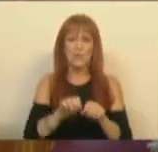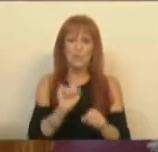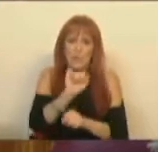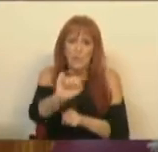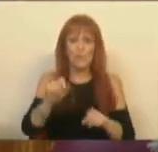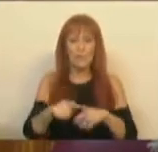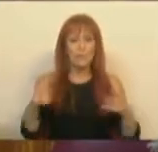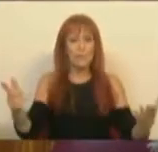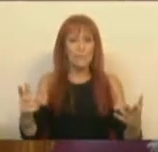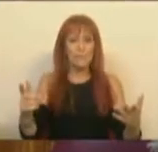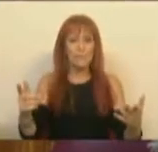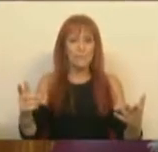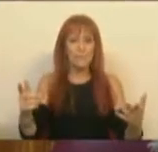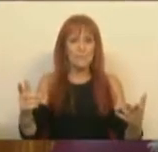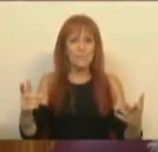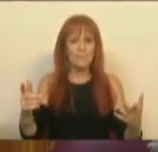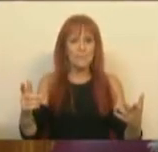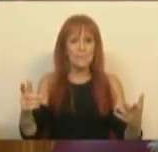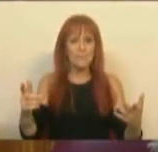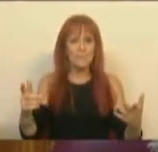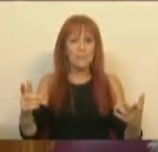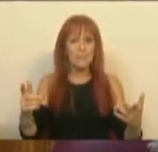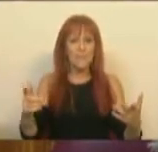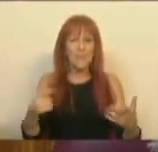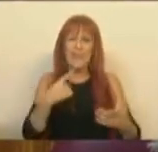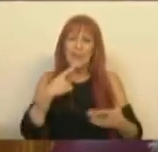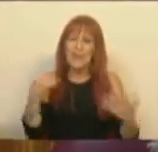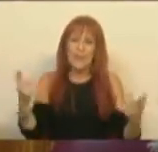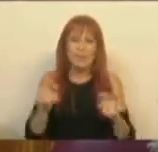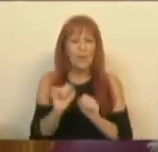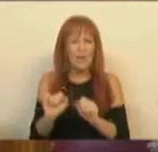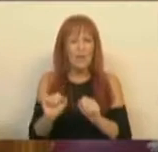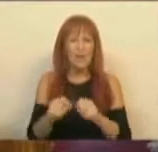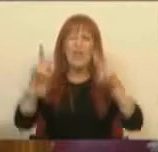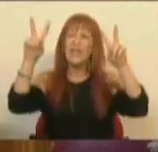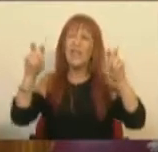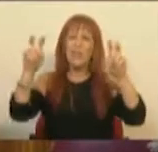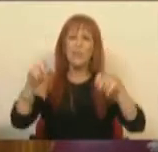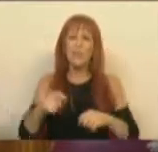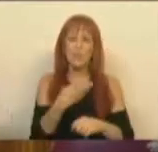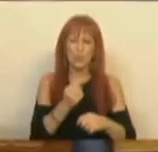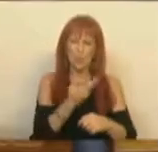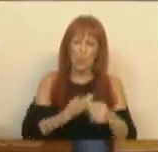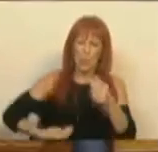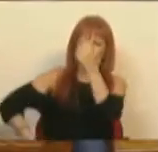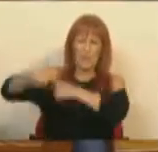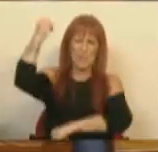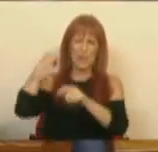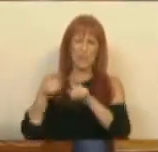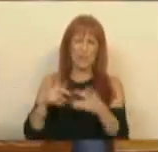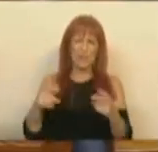vossos temas do século passado, jamais